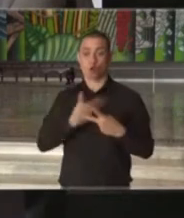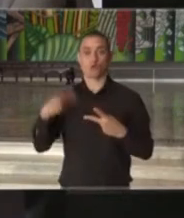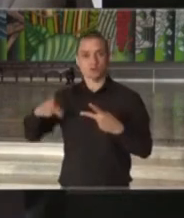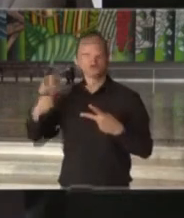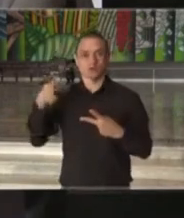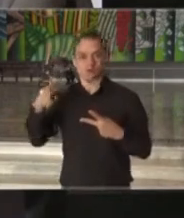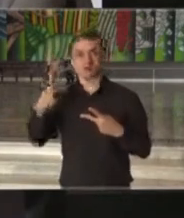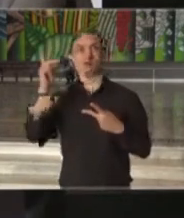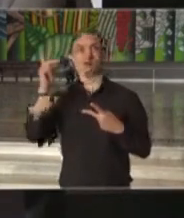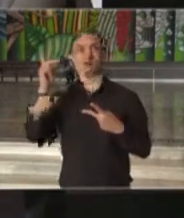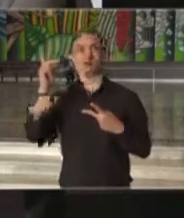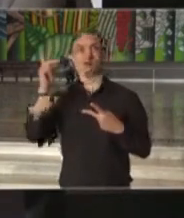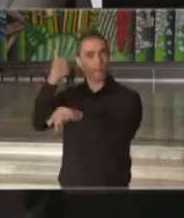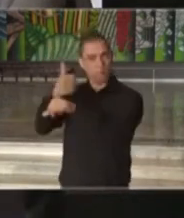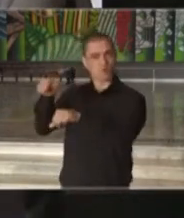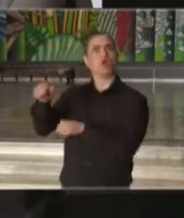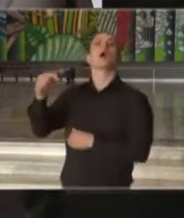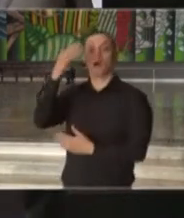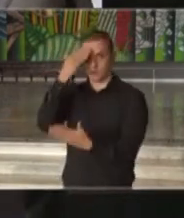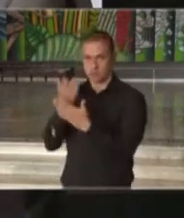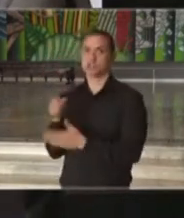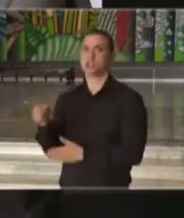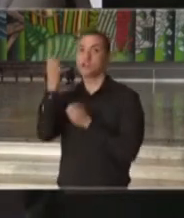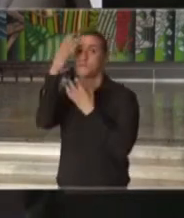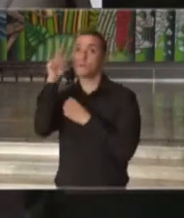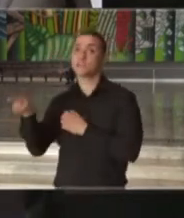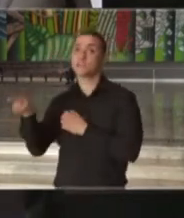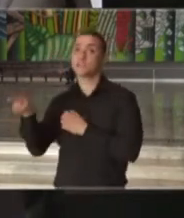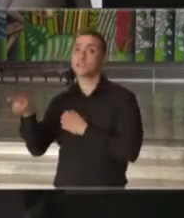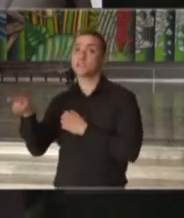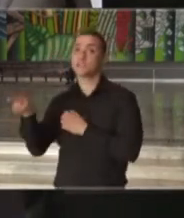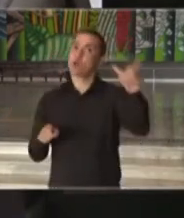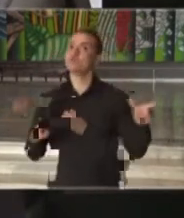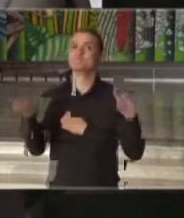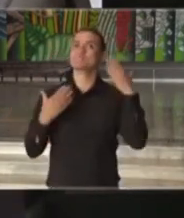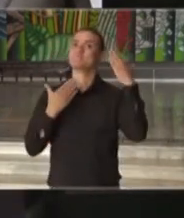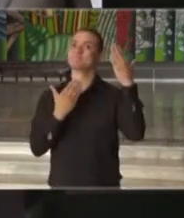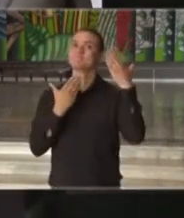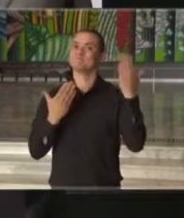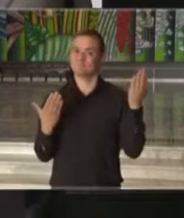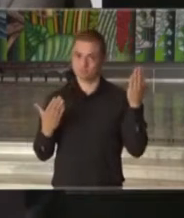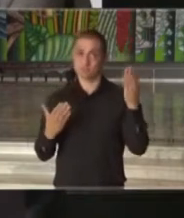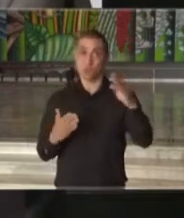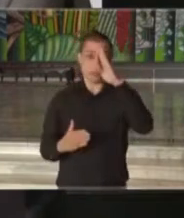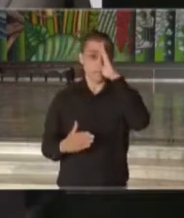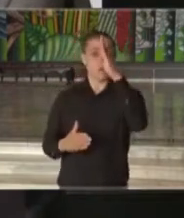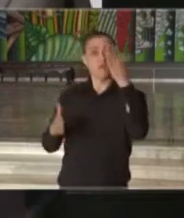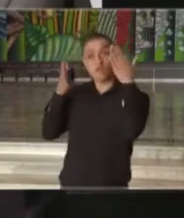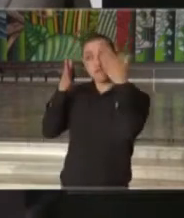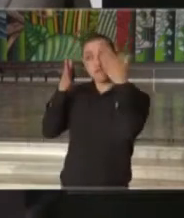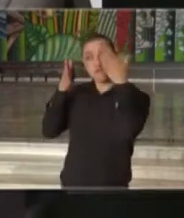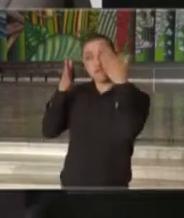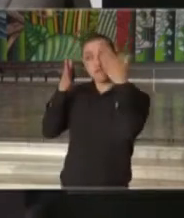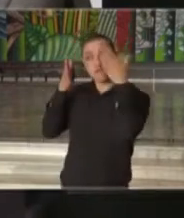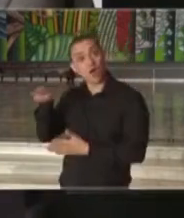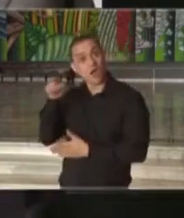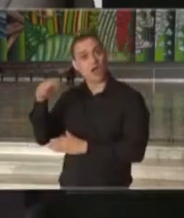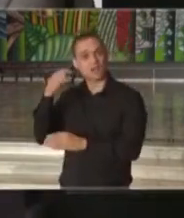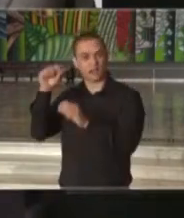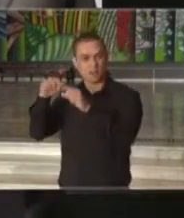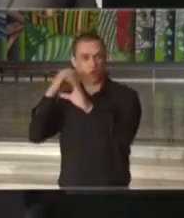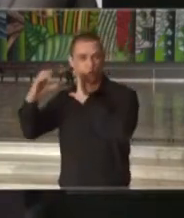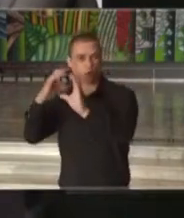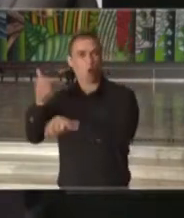e prioritaram prioritariamente destas duas fontes e das fontes que são os meios de